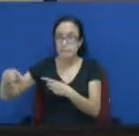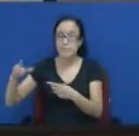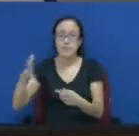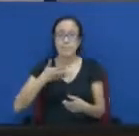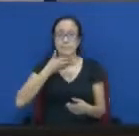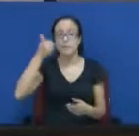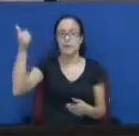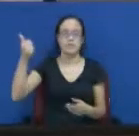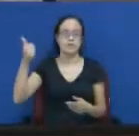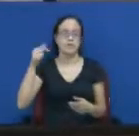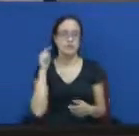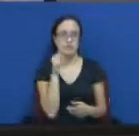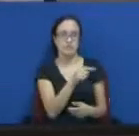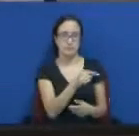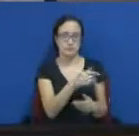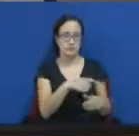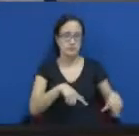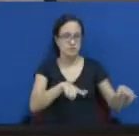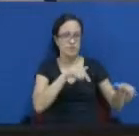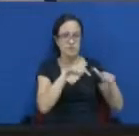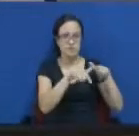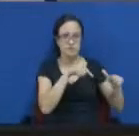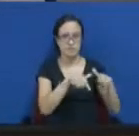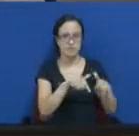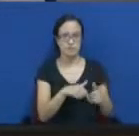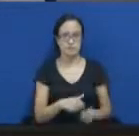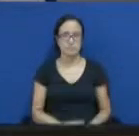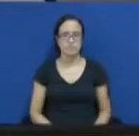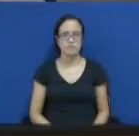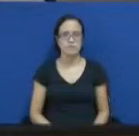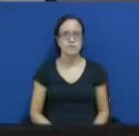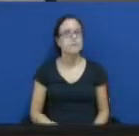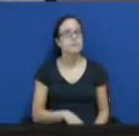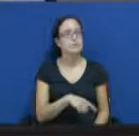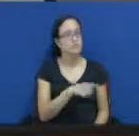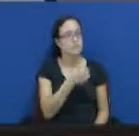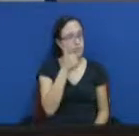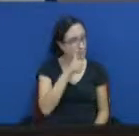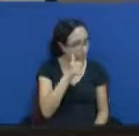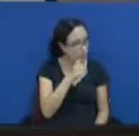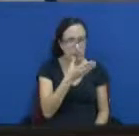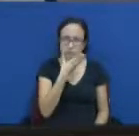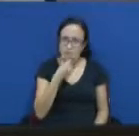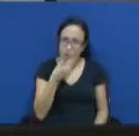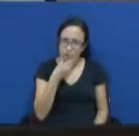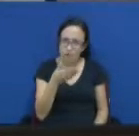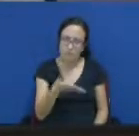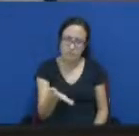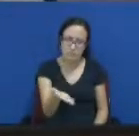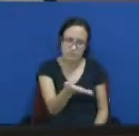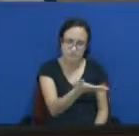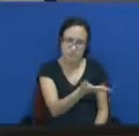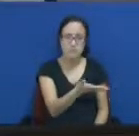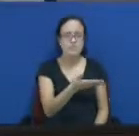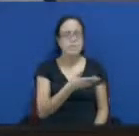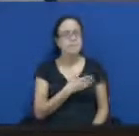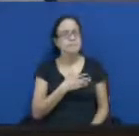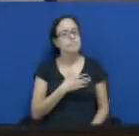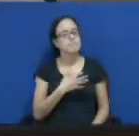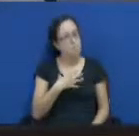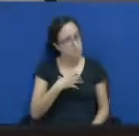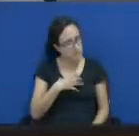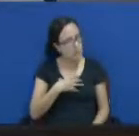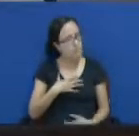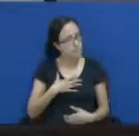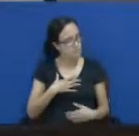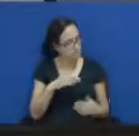venha a comprometer a dignidade do trabalhador e do servidor. Os senhores e senhoras têm a nossa sensibilidade com relação a essa questão e nós